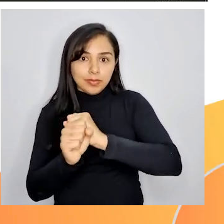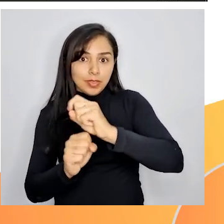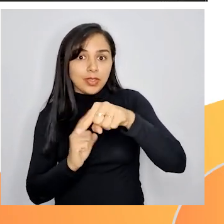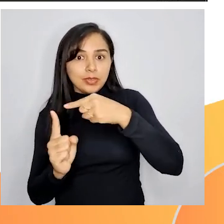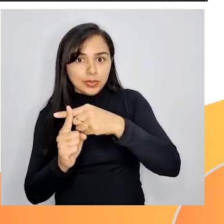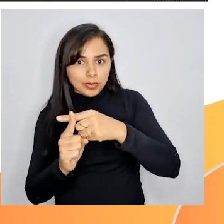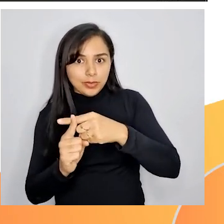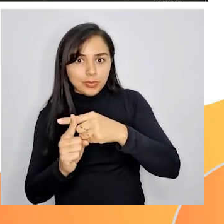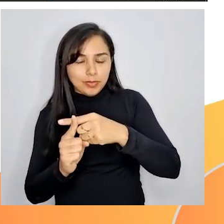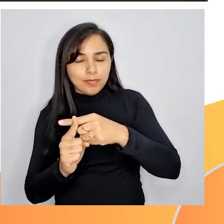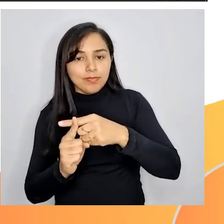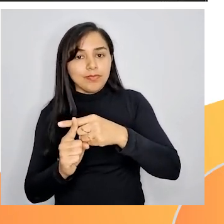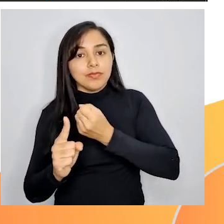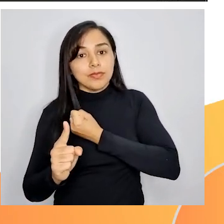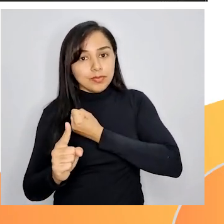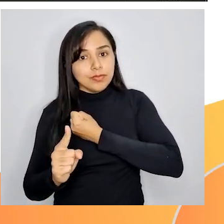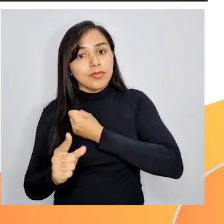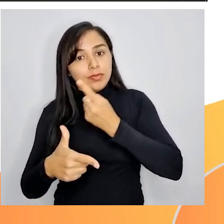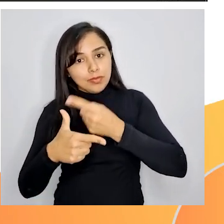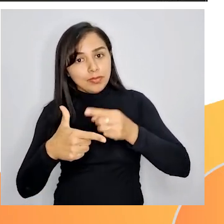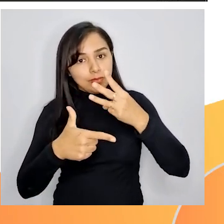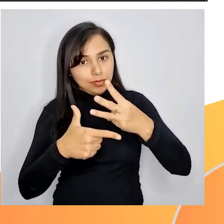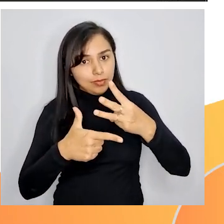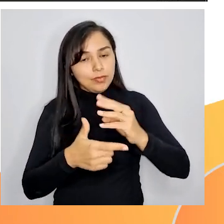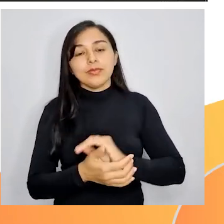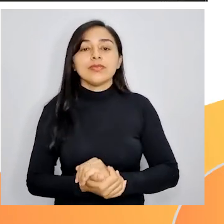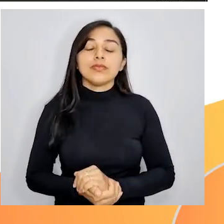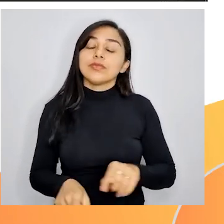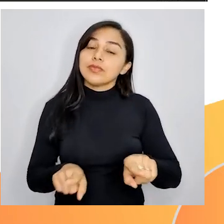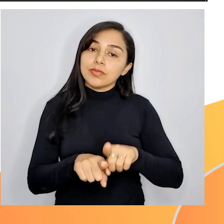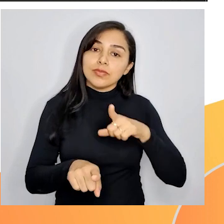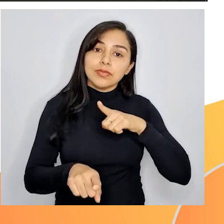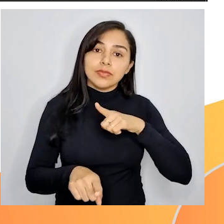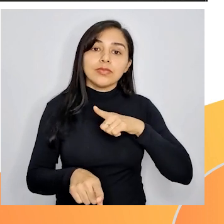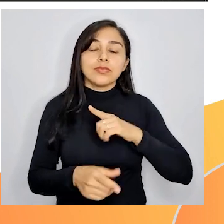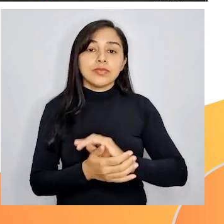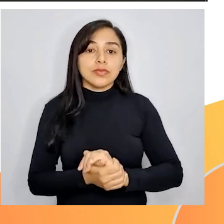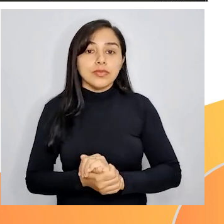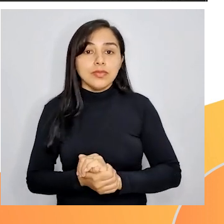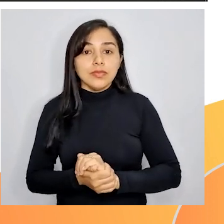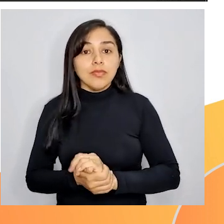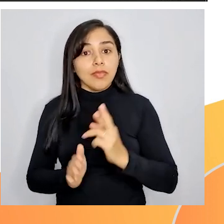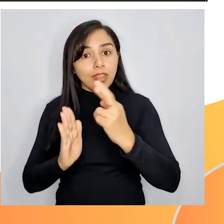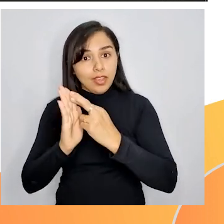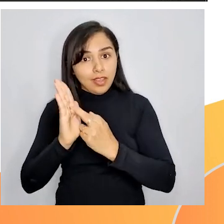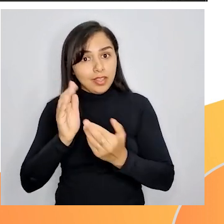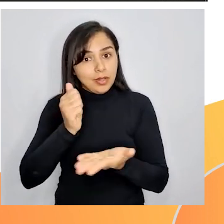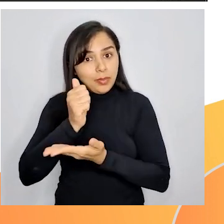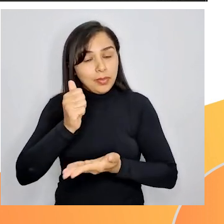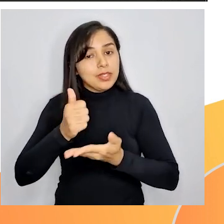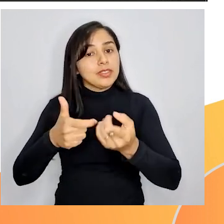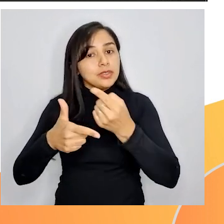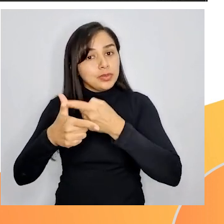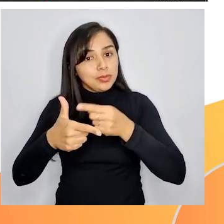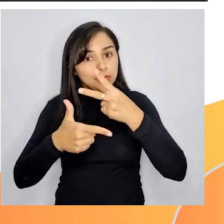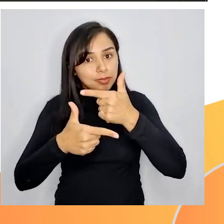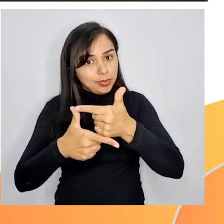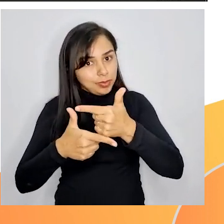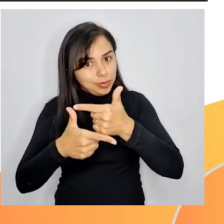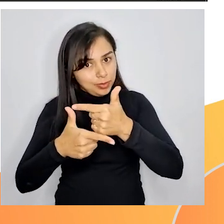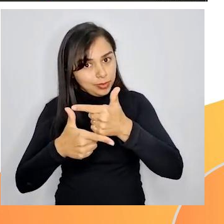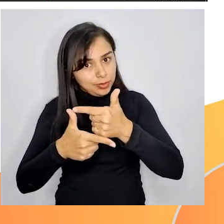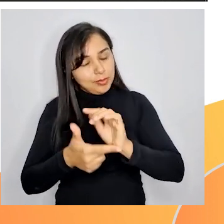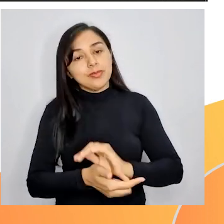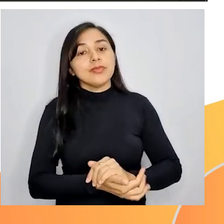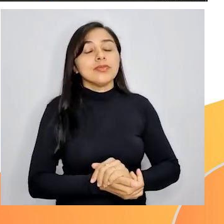união de critérios entre o número 2 e o número 5. O critério do número 2 divide apenas números pares e o